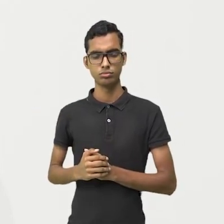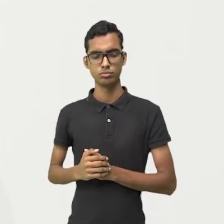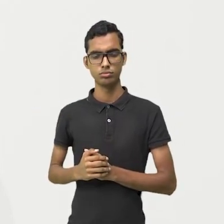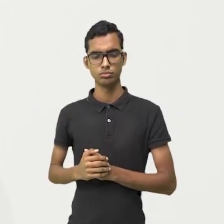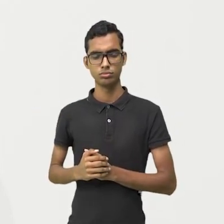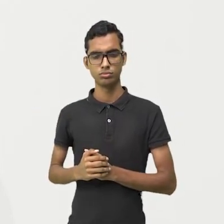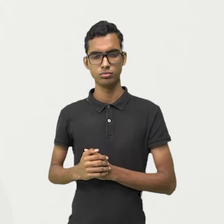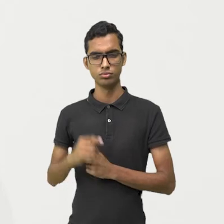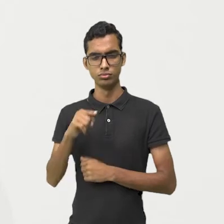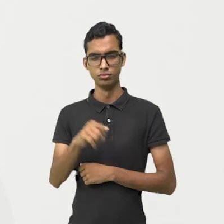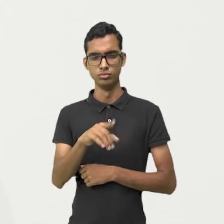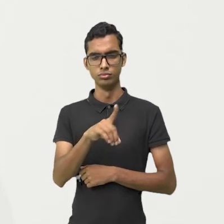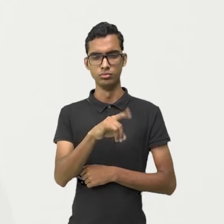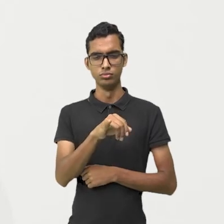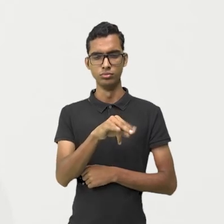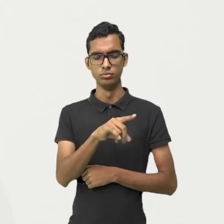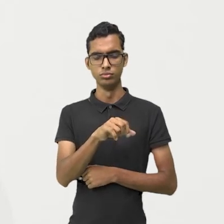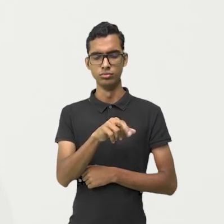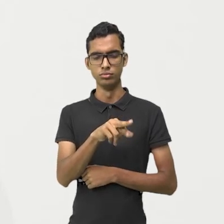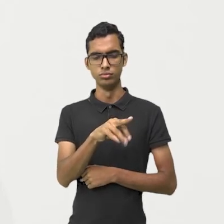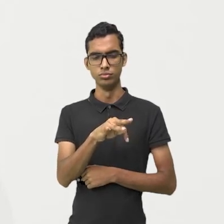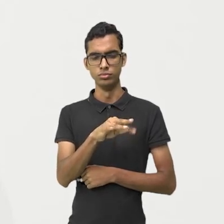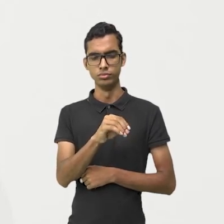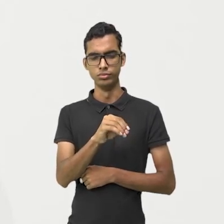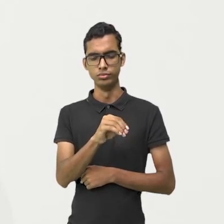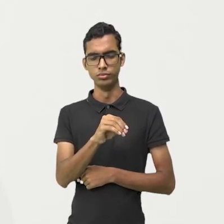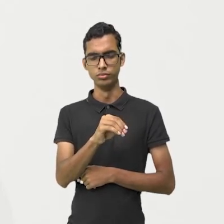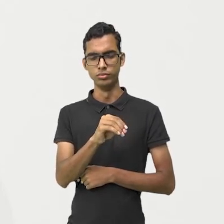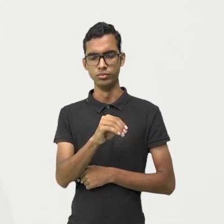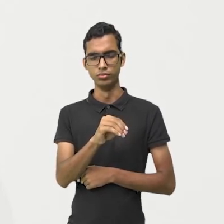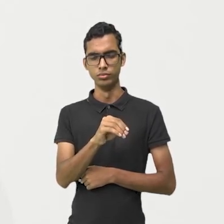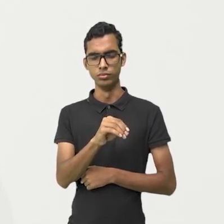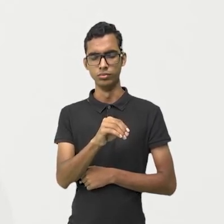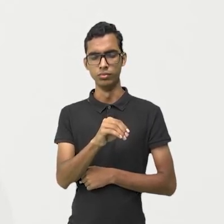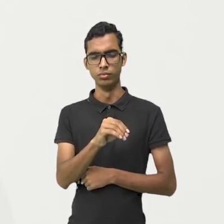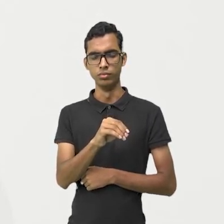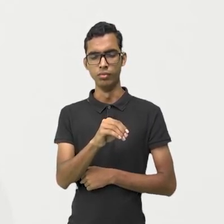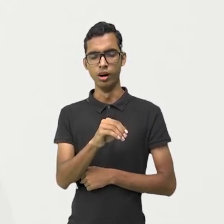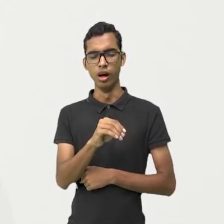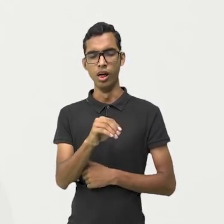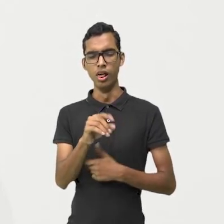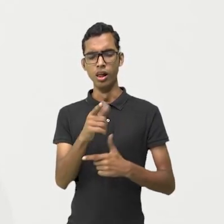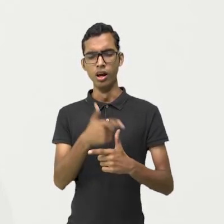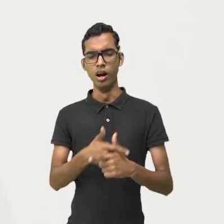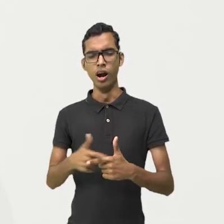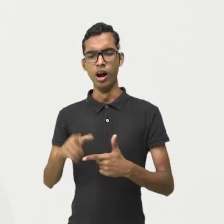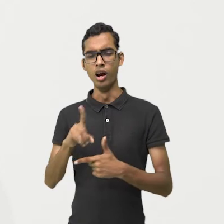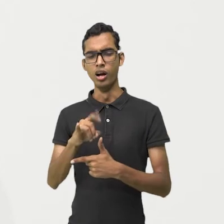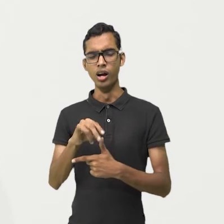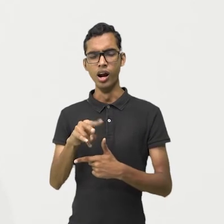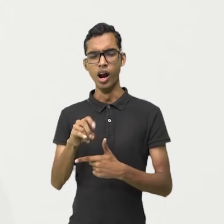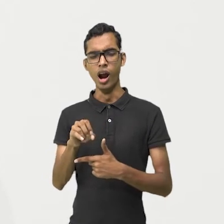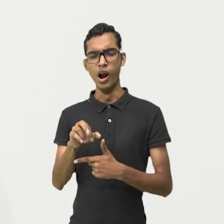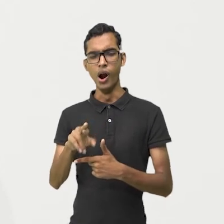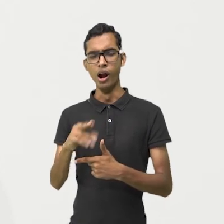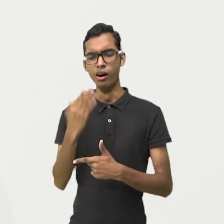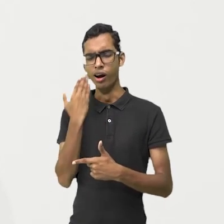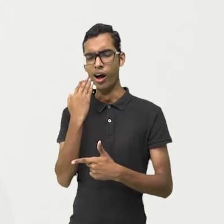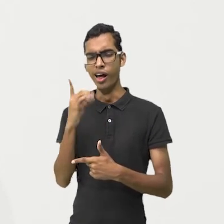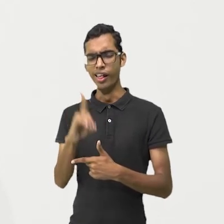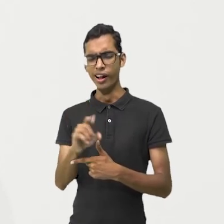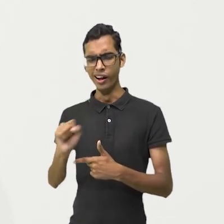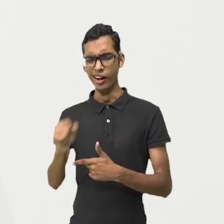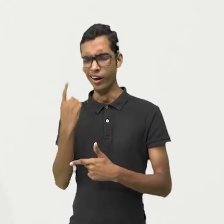dividendo, certo? Ó, o divisor, que eu vou chamar DS.